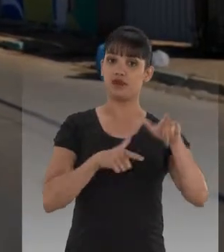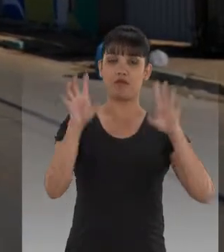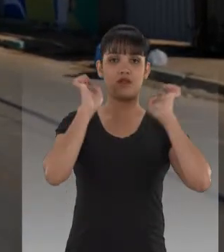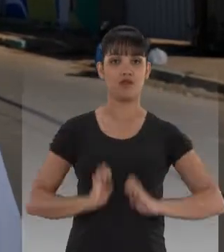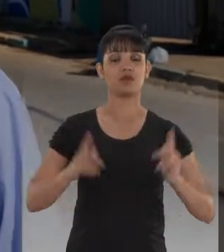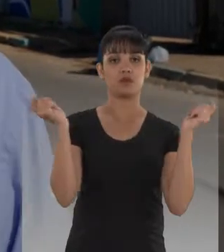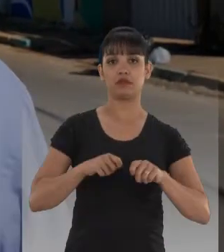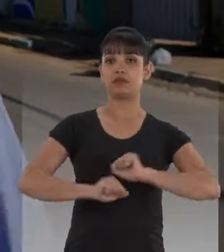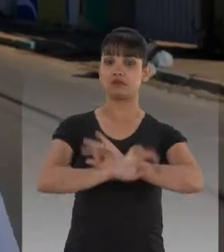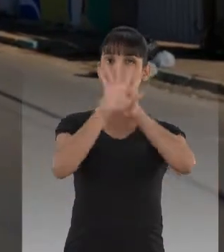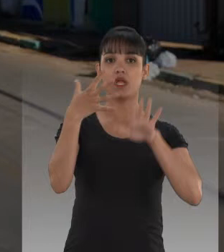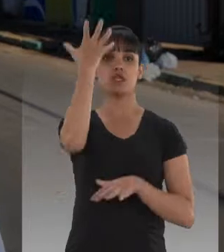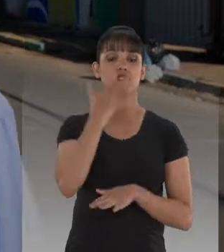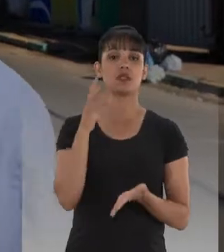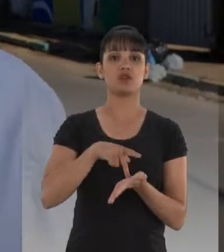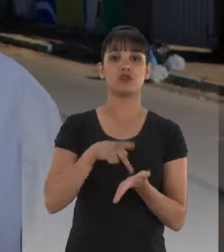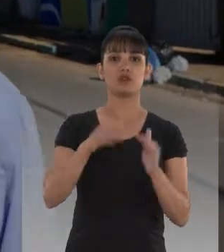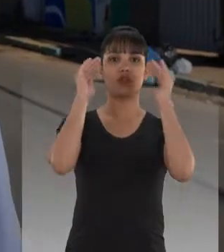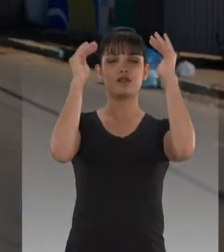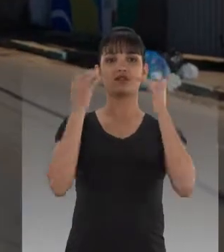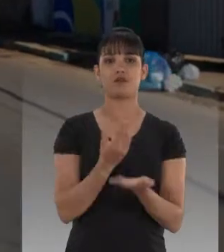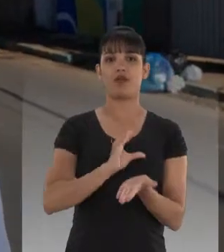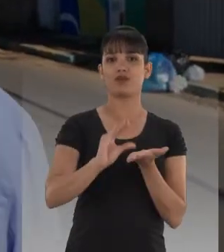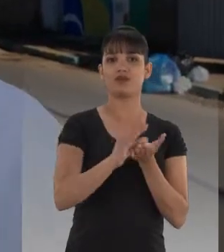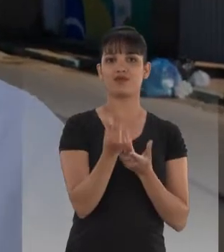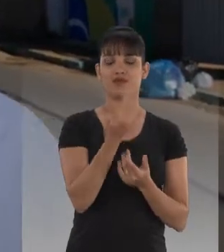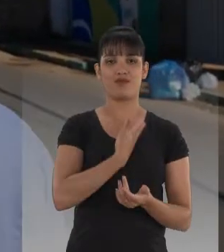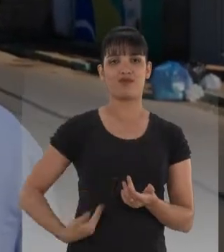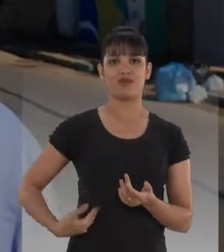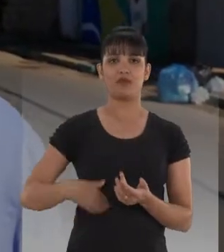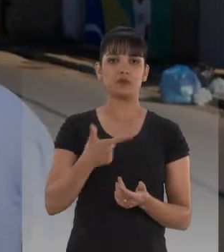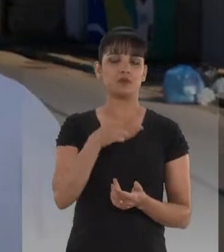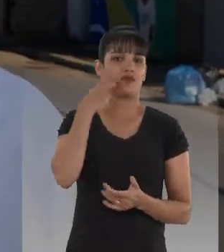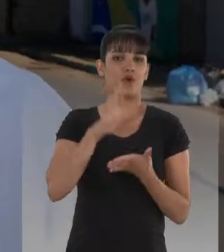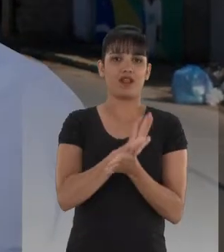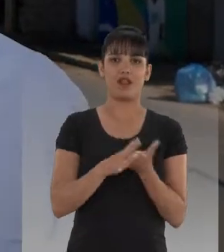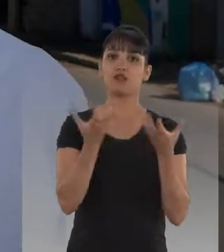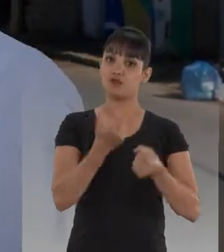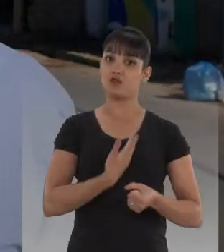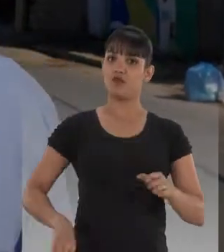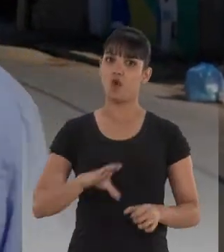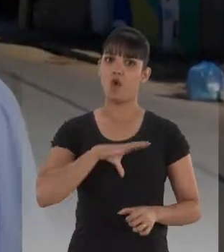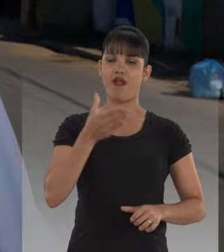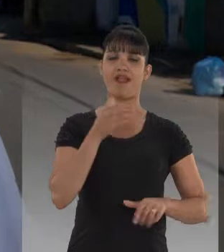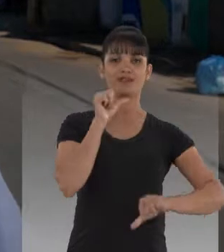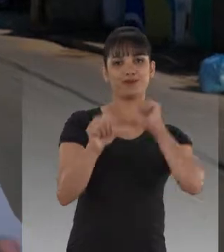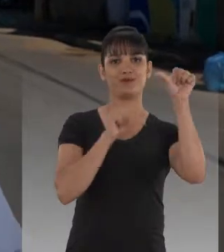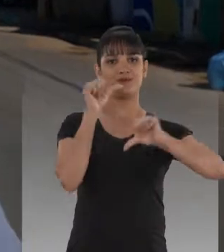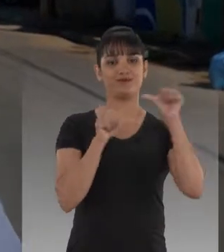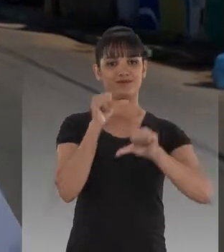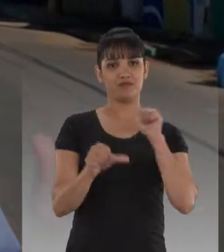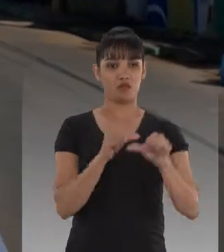ética, competente, transparente e séria, que respeite o dinheiro público e não nos envergonhe. Vamos governar com coragem e